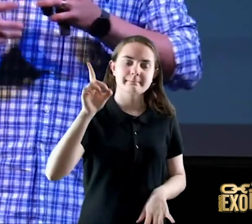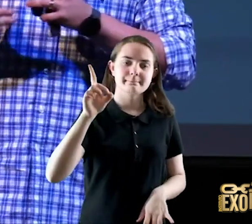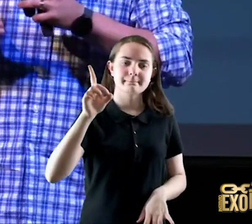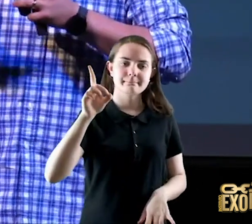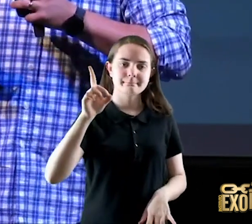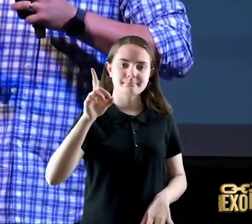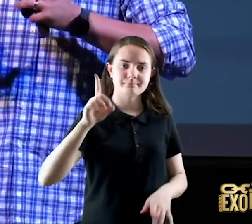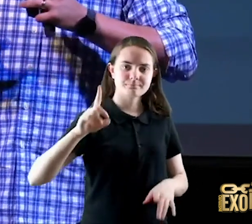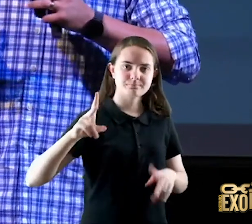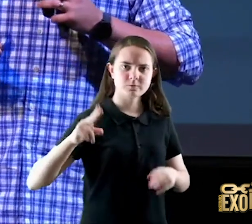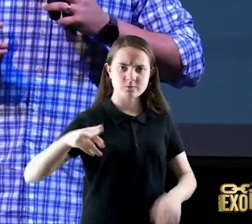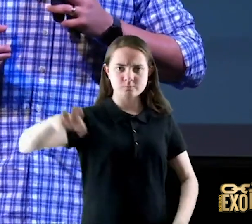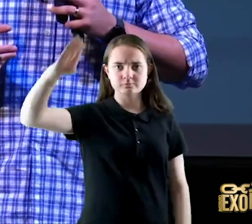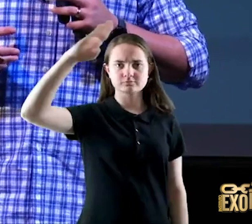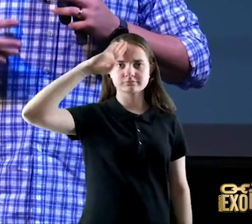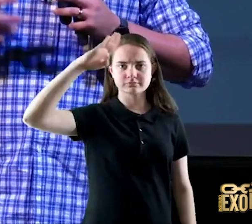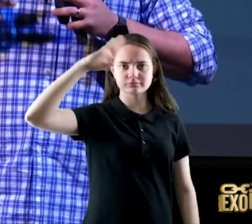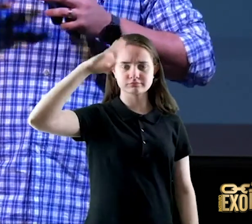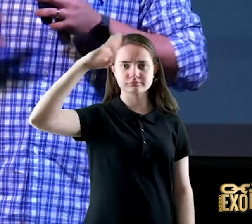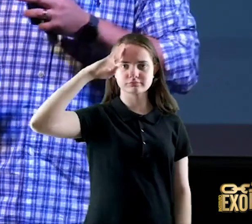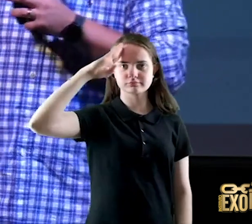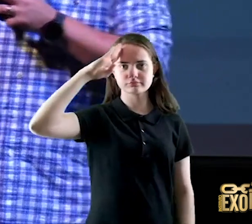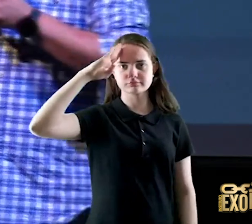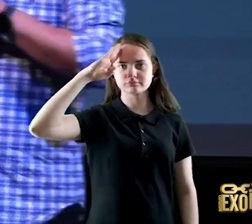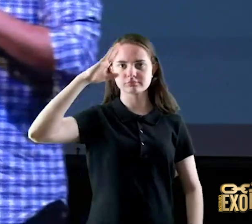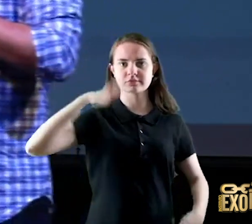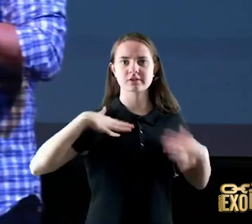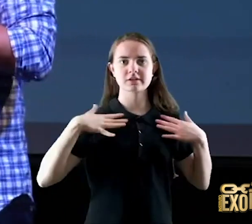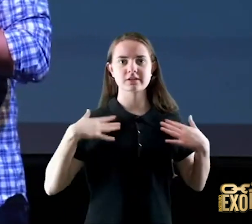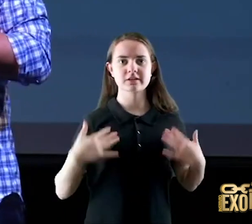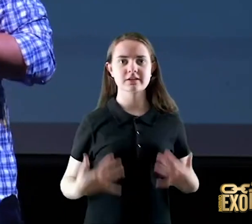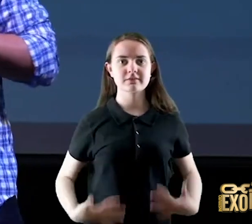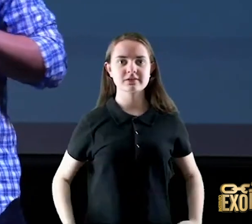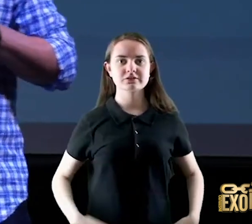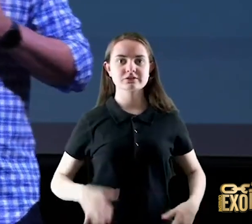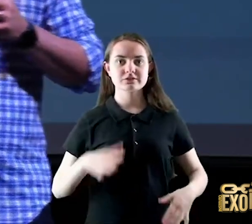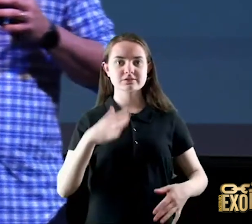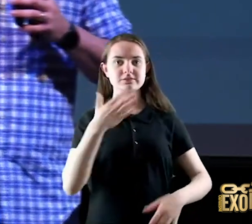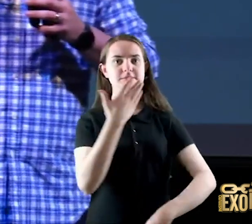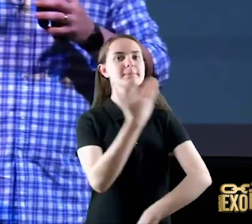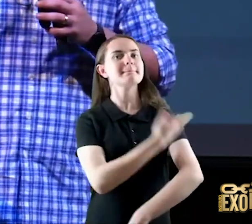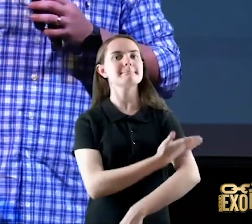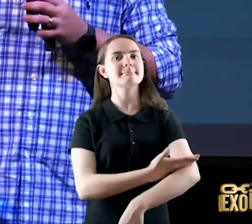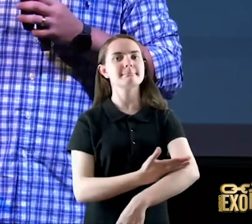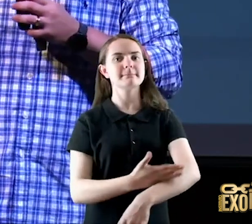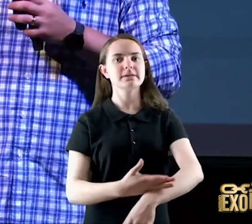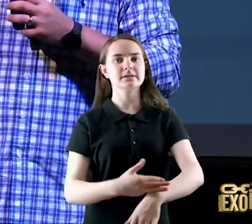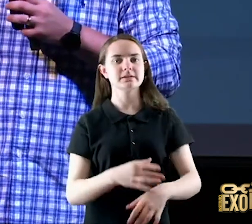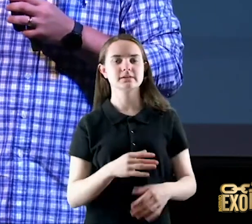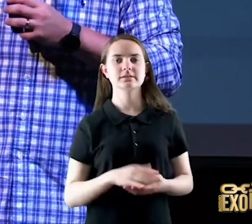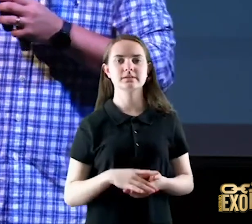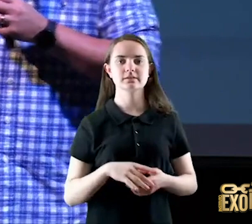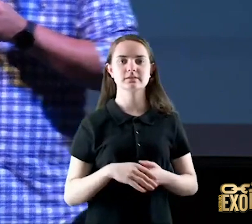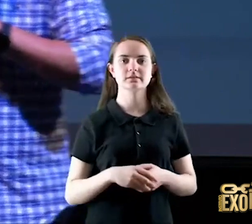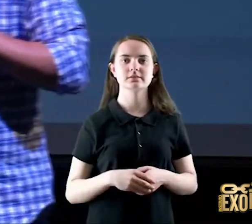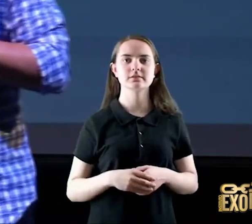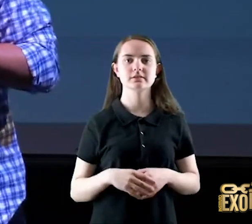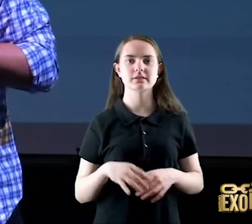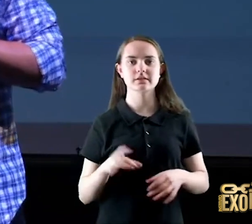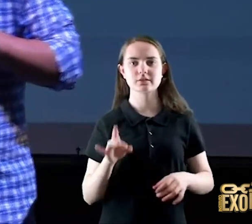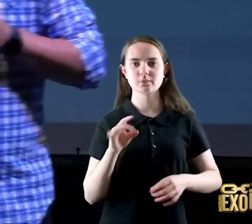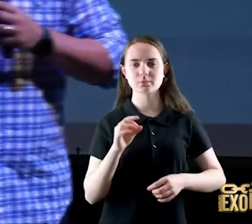como um guerreiro com suas vestes brancas salpicadas de sangue e a